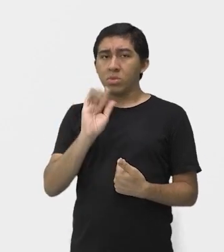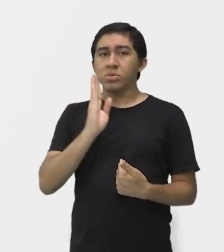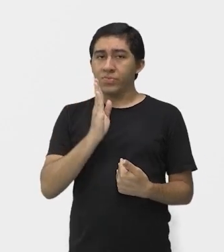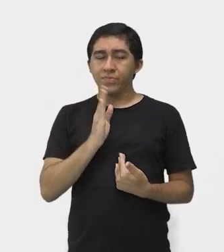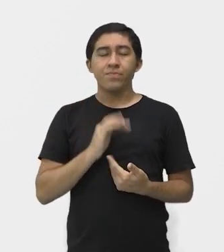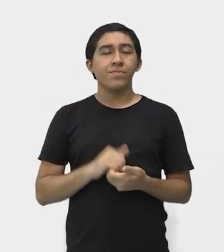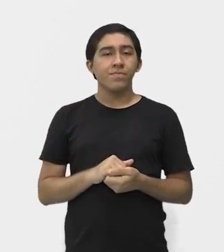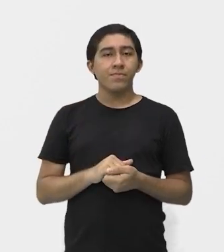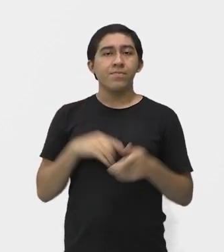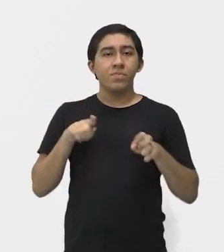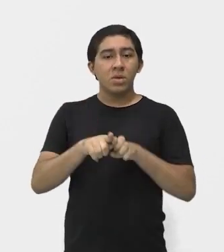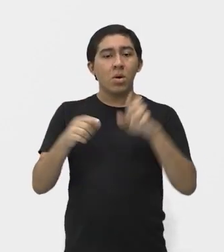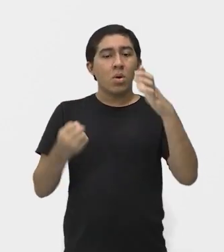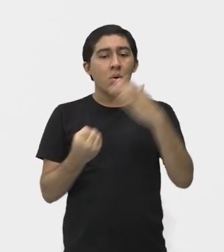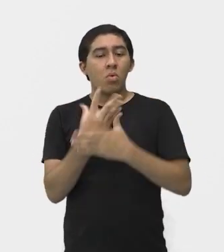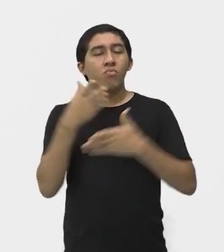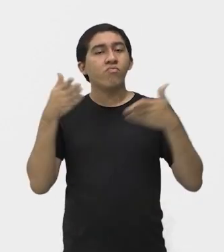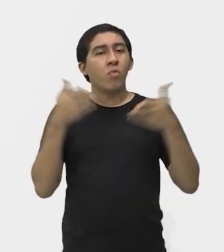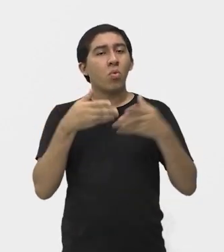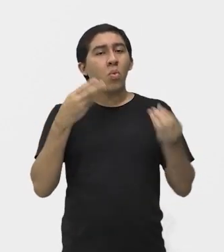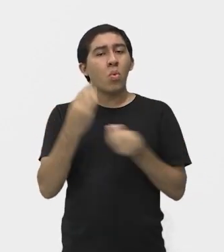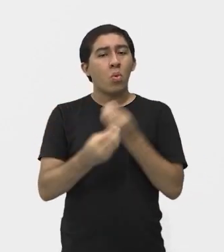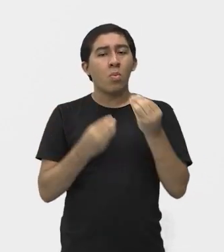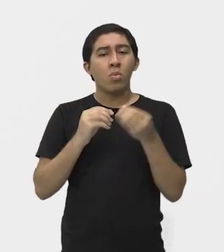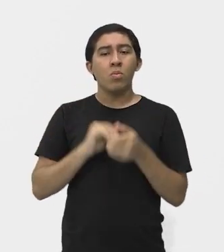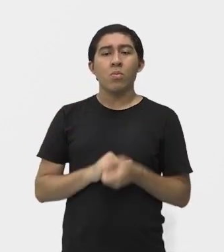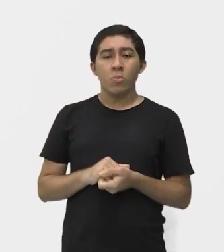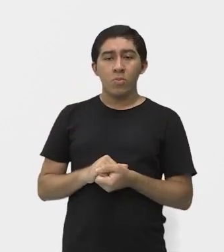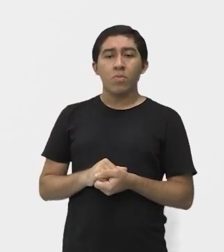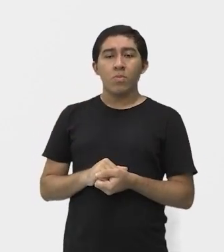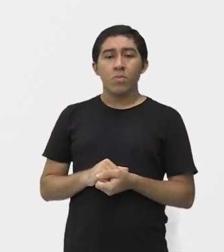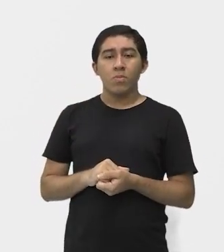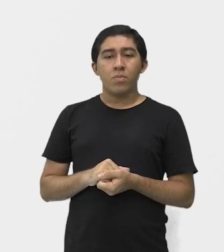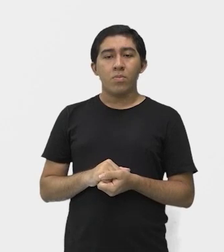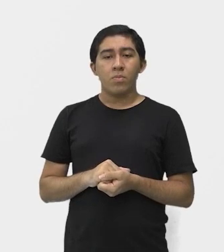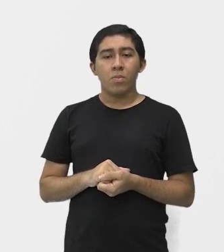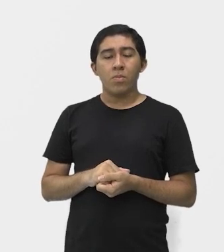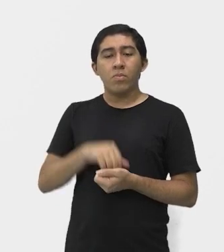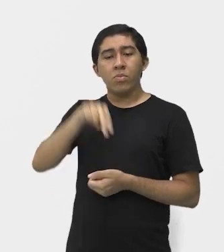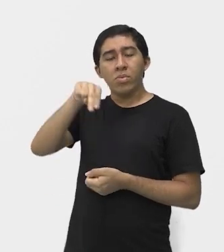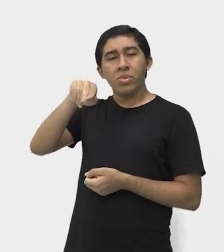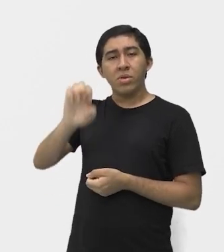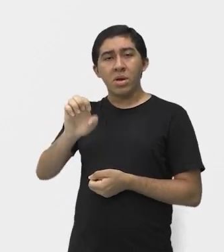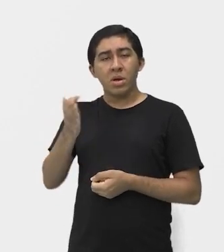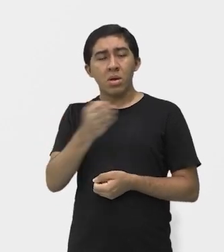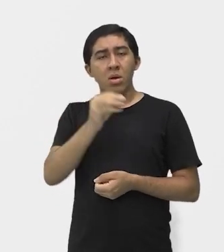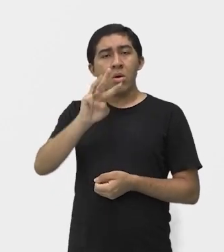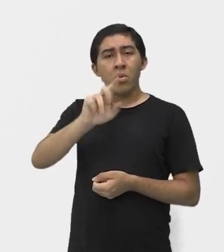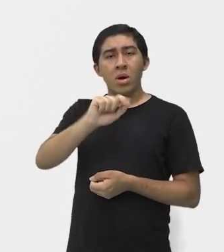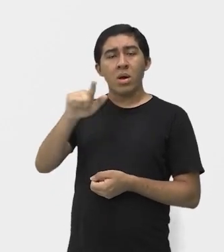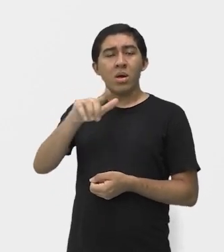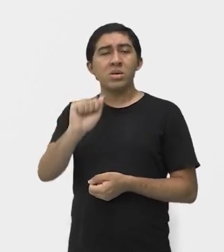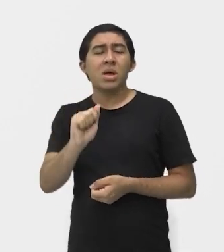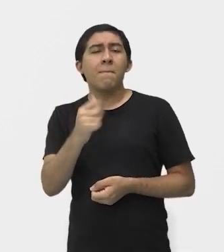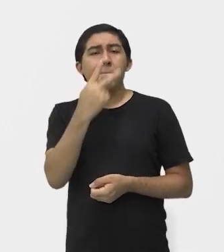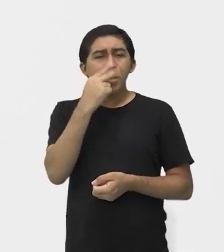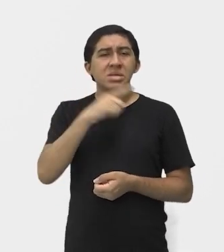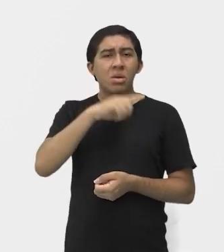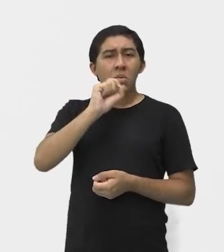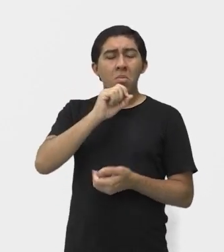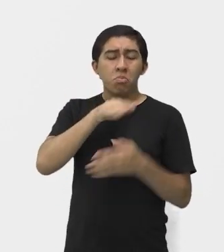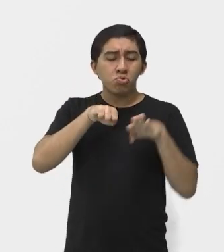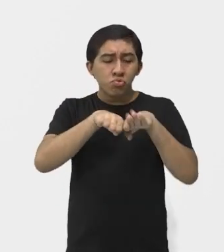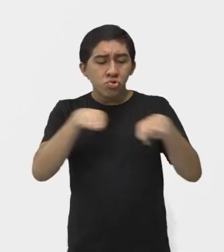tá bom? E aí ele deu ali um enfoque para o Neuasa, que é o estilo de combate mais no chão, né, trazendo